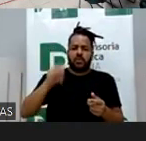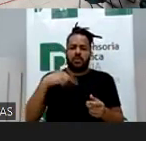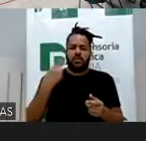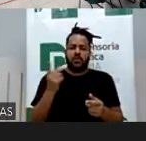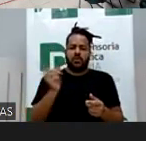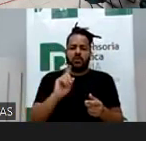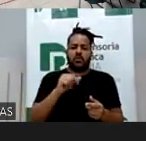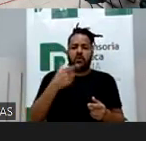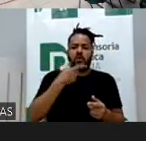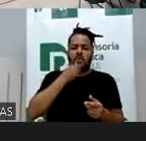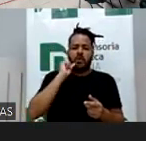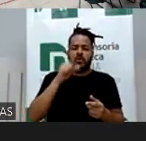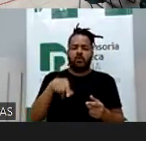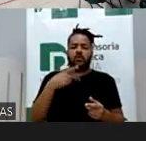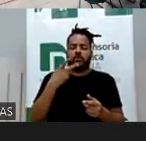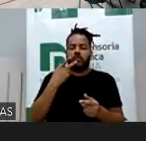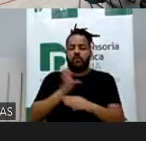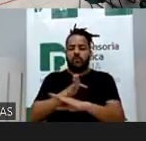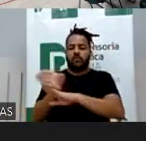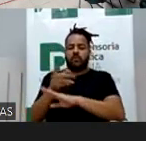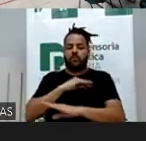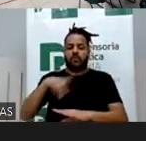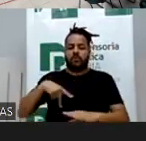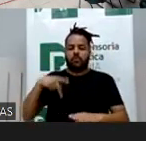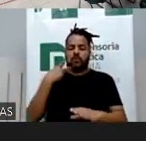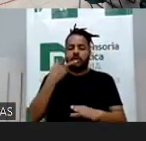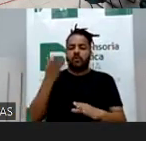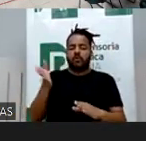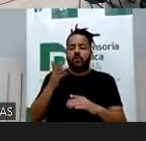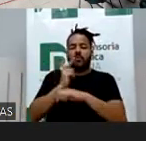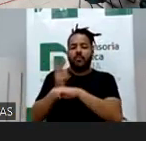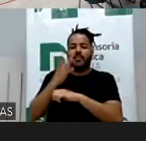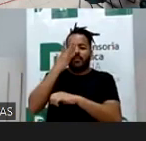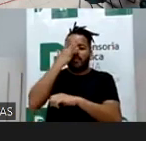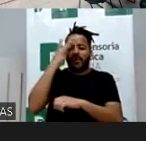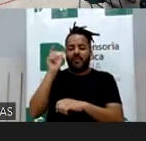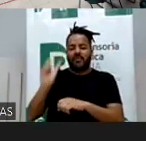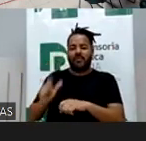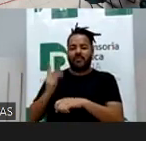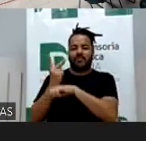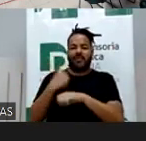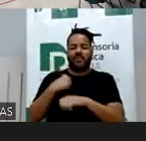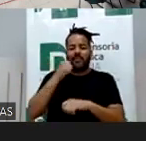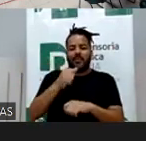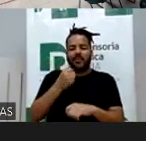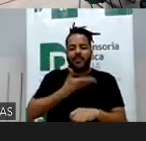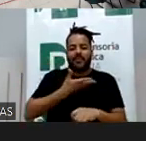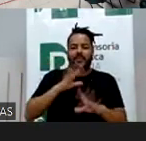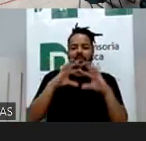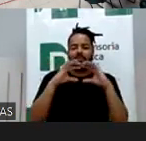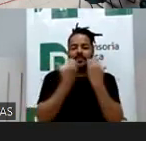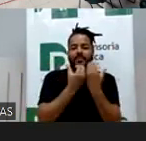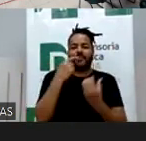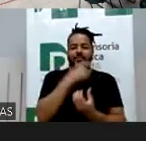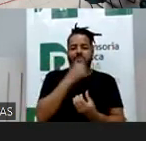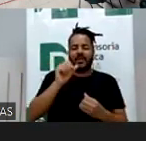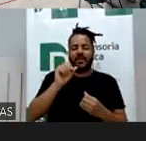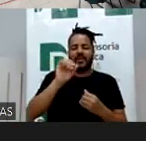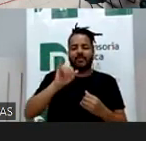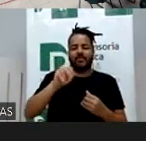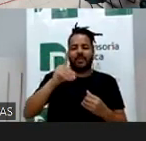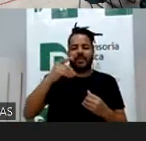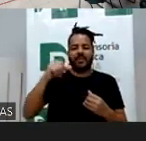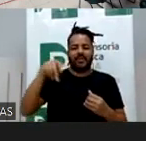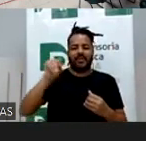eu fui a uma reunião no Ministério Público e encontrei uma procuradora amiga e a gente está divulgando o congresso do IBDFAM, eu vou aproveitar para fazer meu